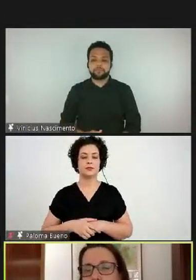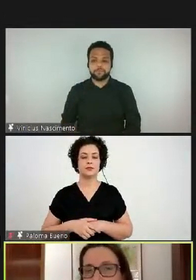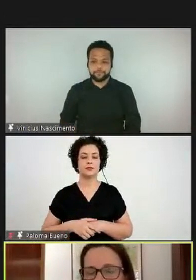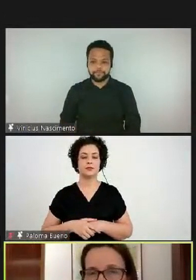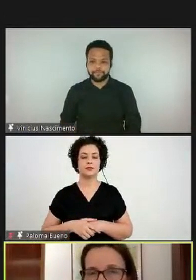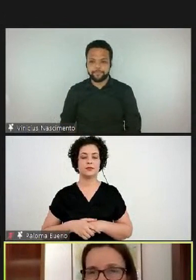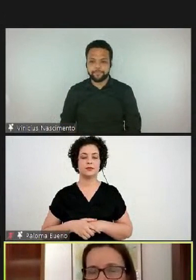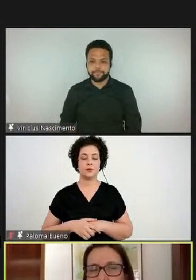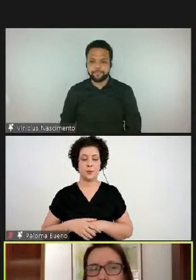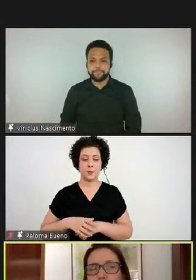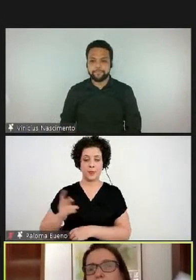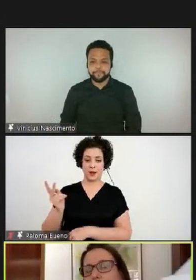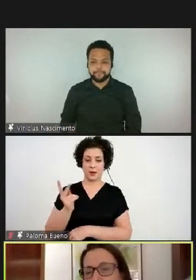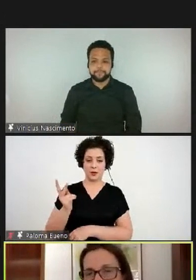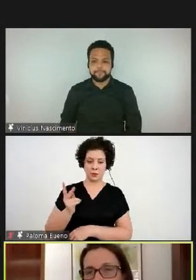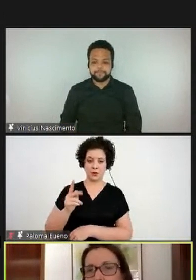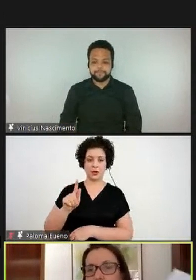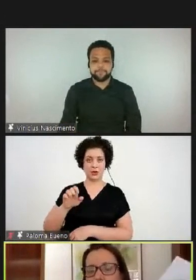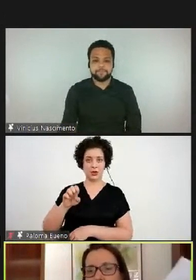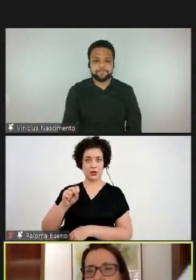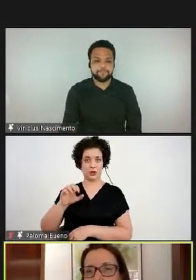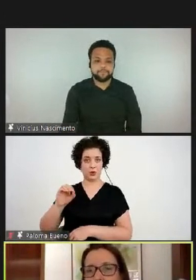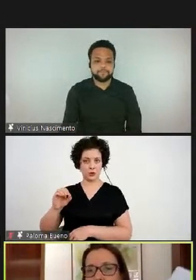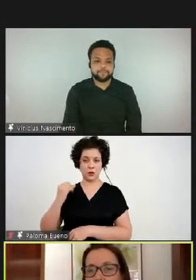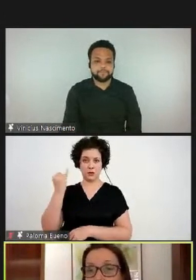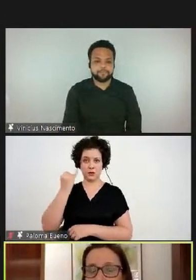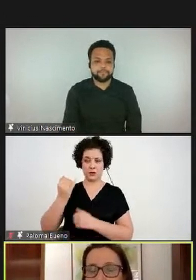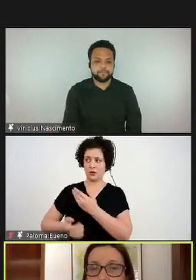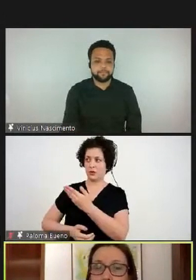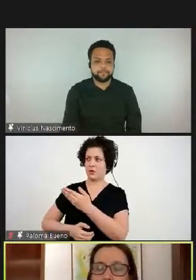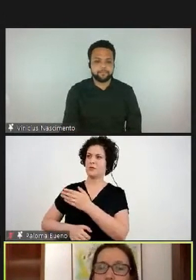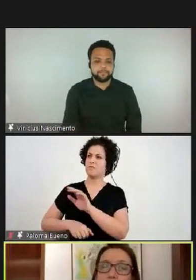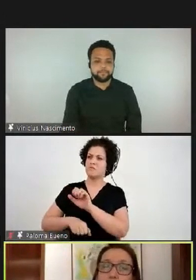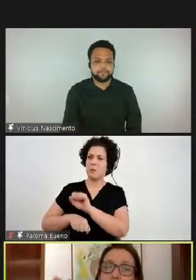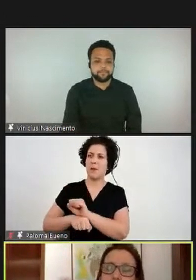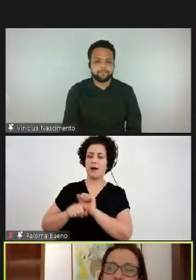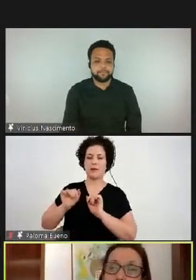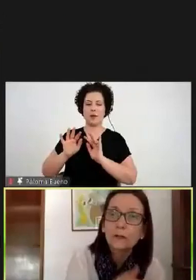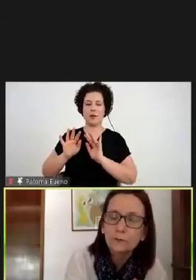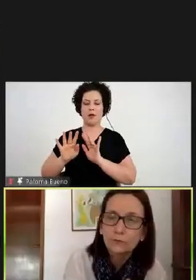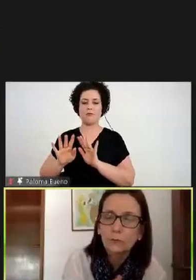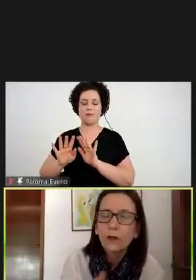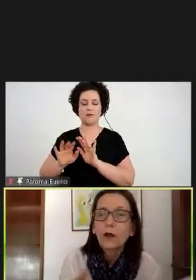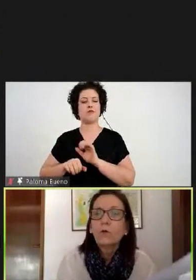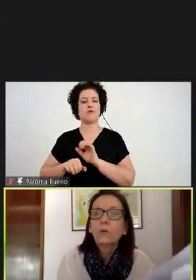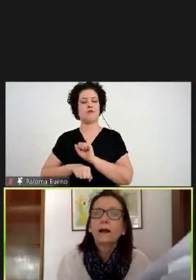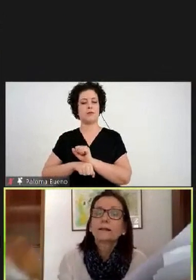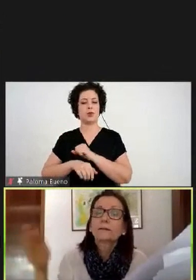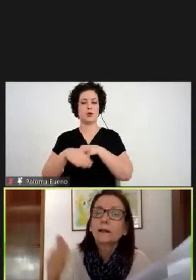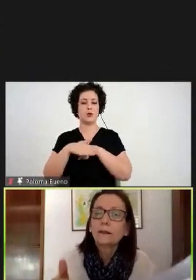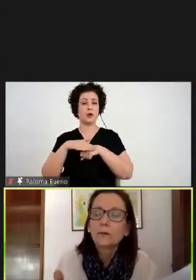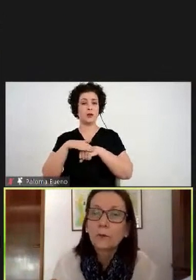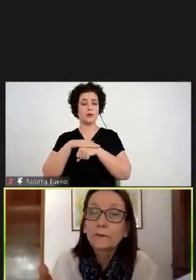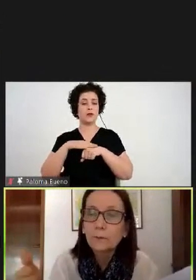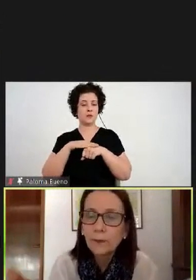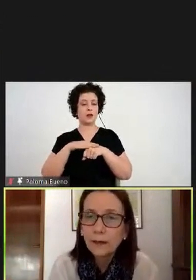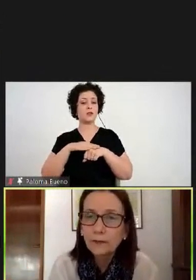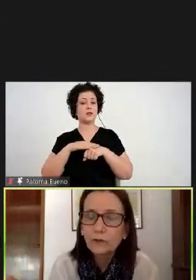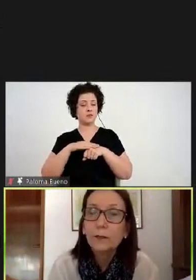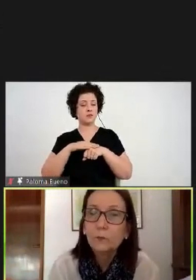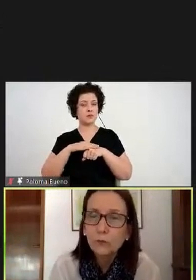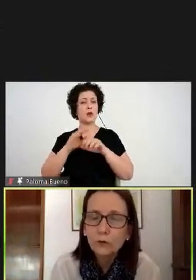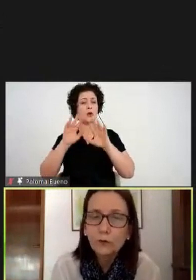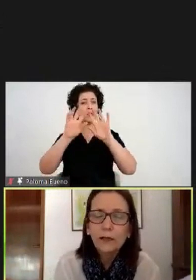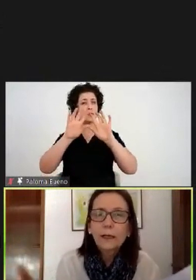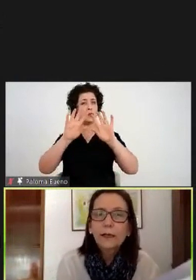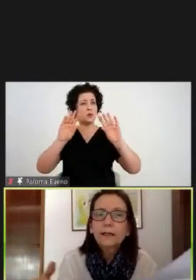e a matriz em gesso. É algo importante, a gente para e conversa, porque, por meio do gesso, o Max tem um exemplar